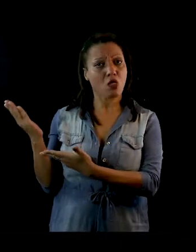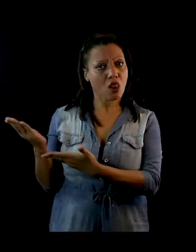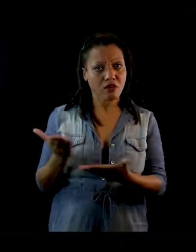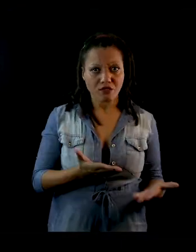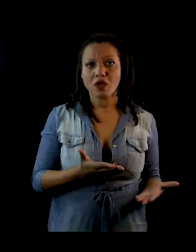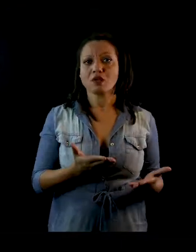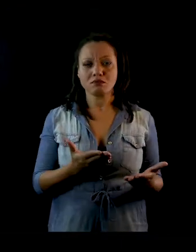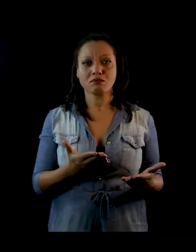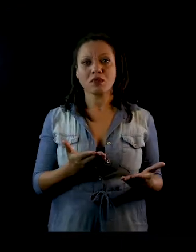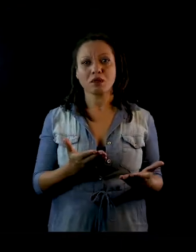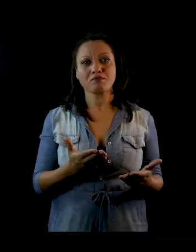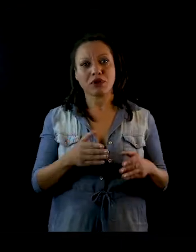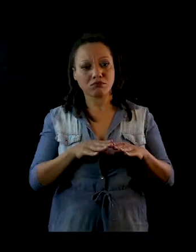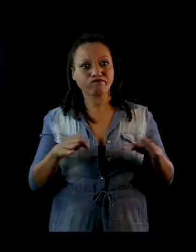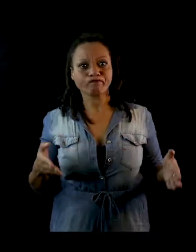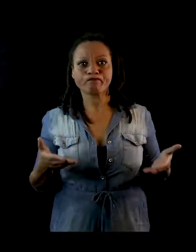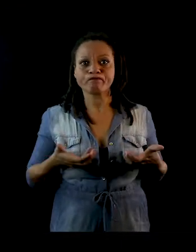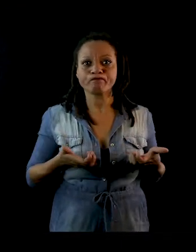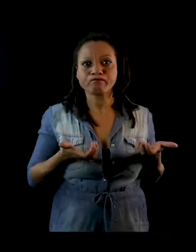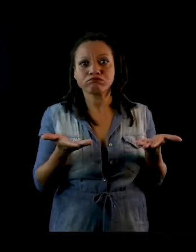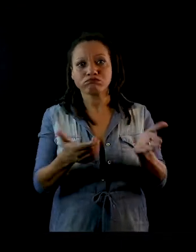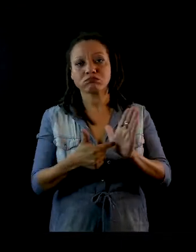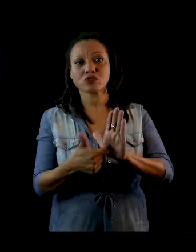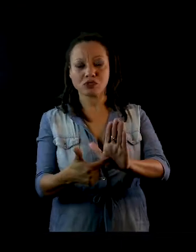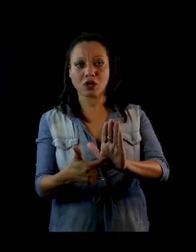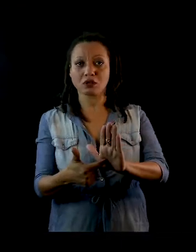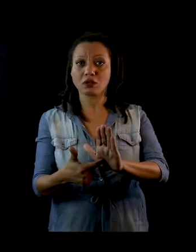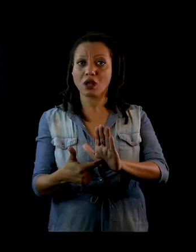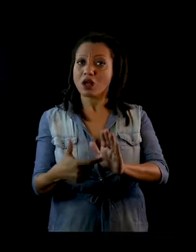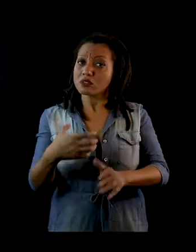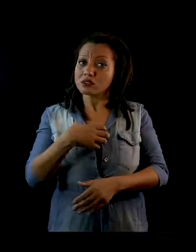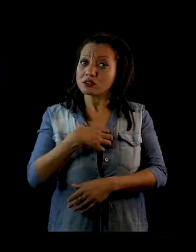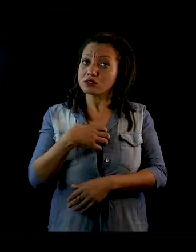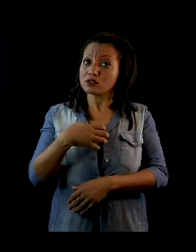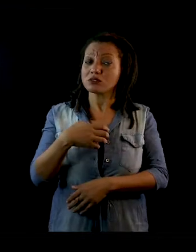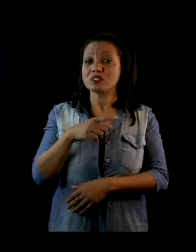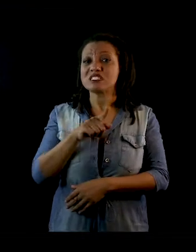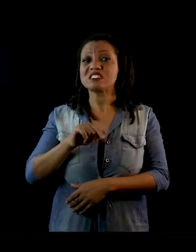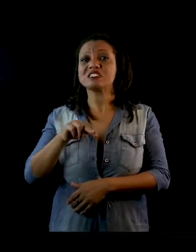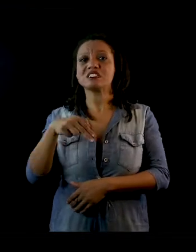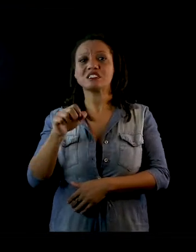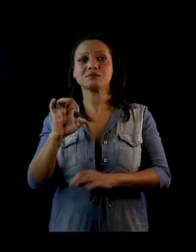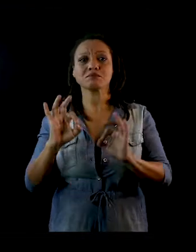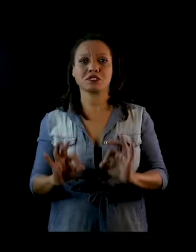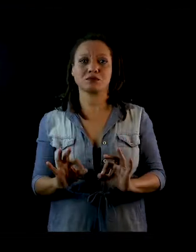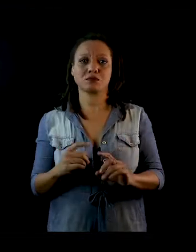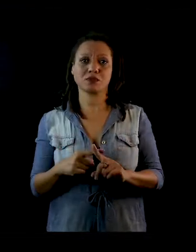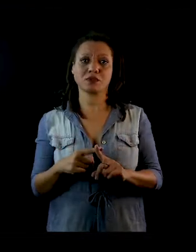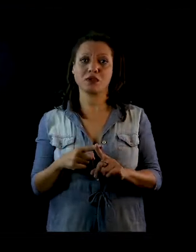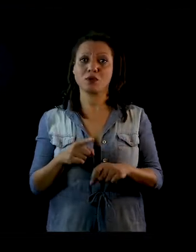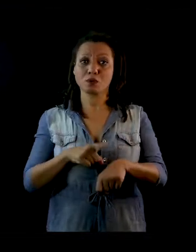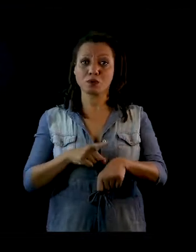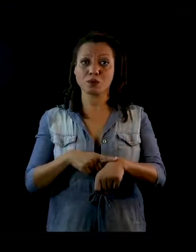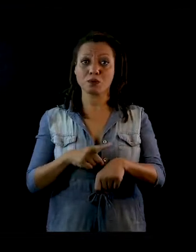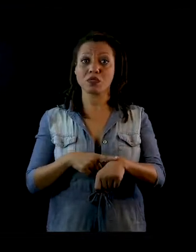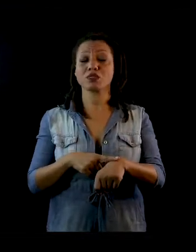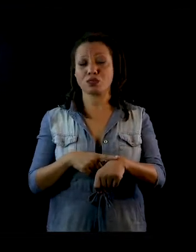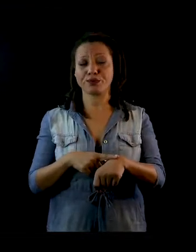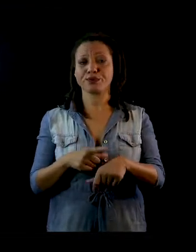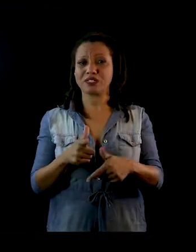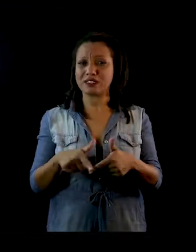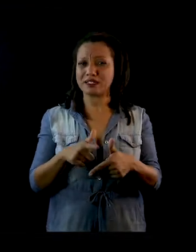indies. Alguns são feitos só assim, como o Zine mesmo. E eu acredito que, em um momento de crise, como a gente está